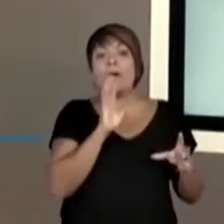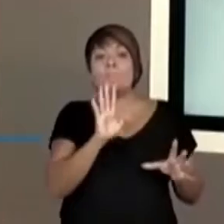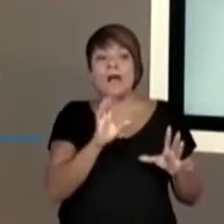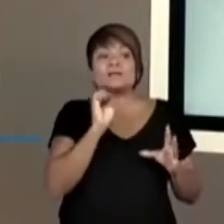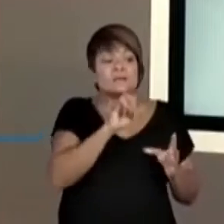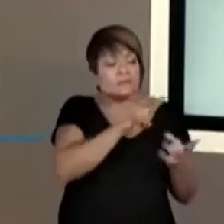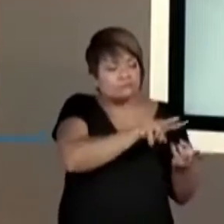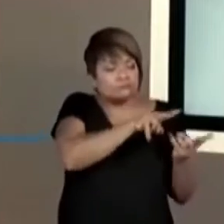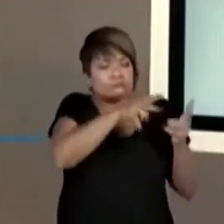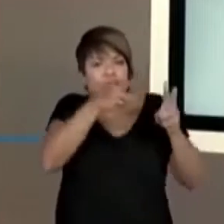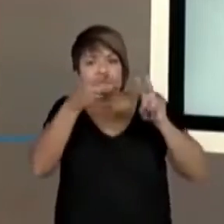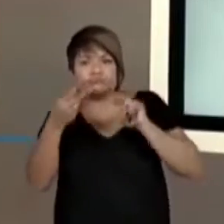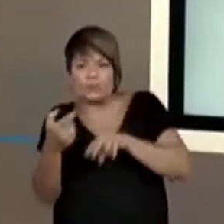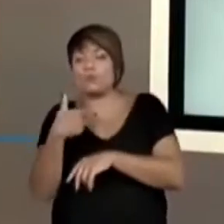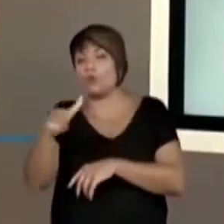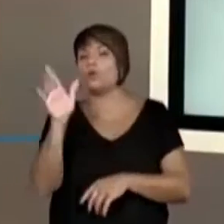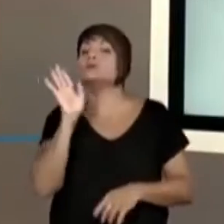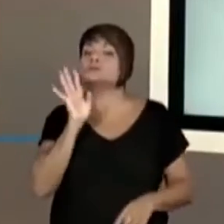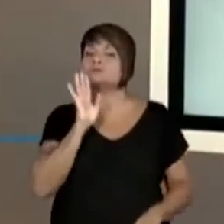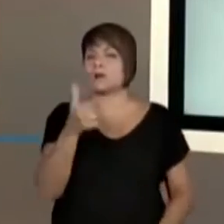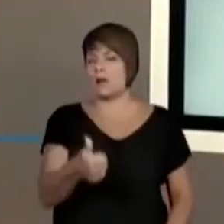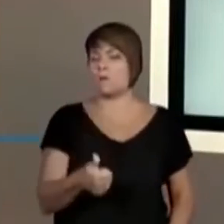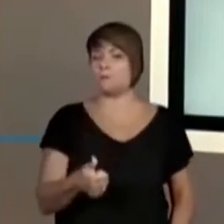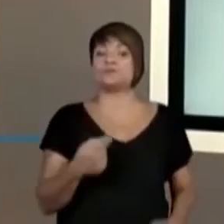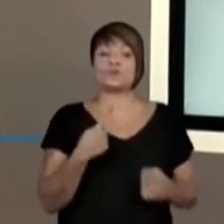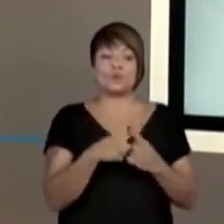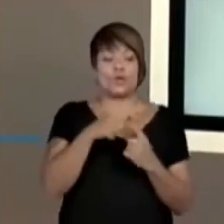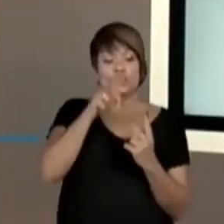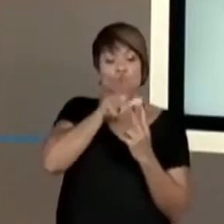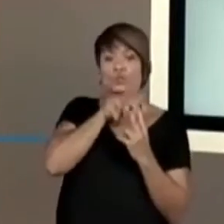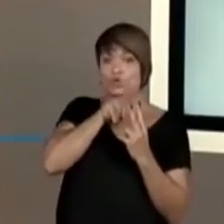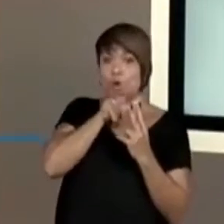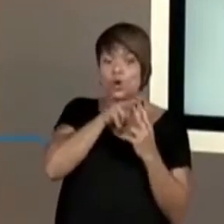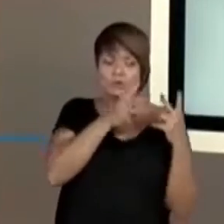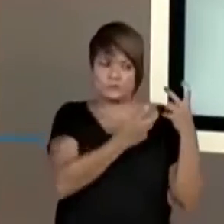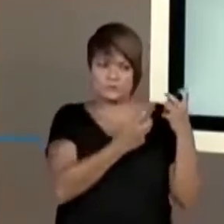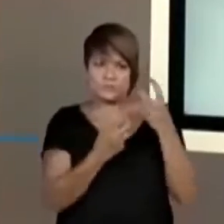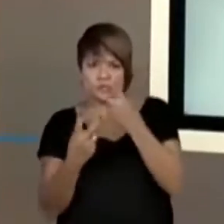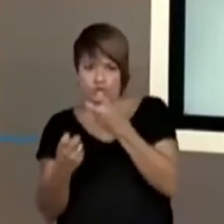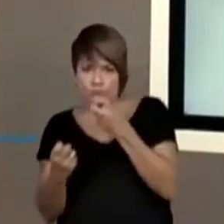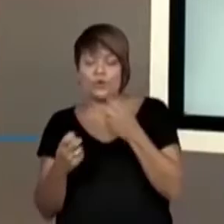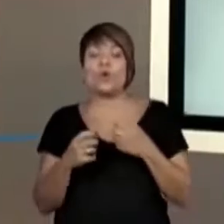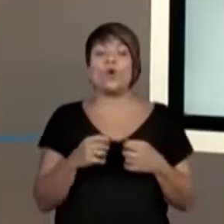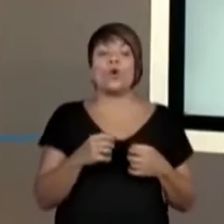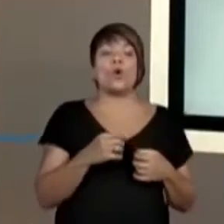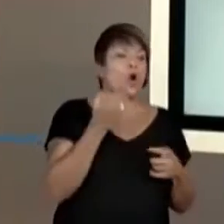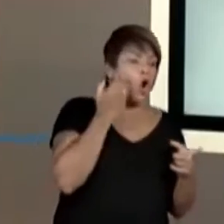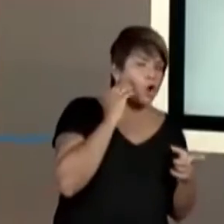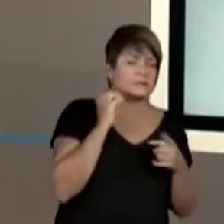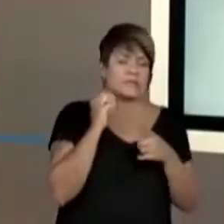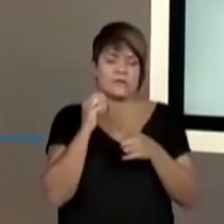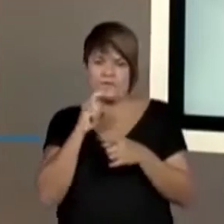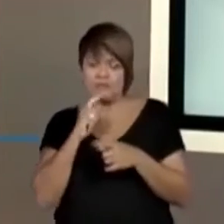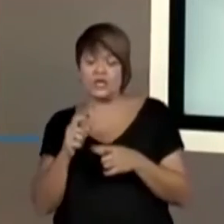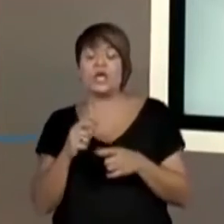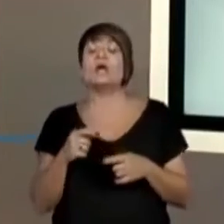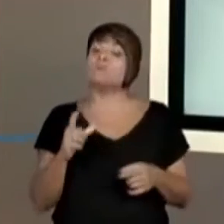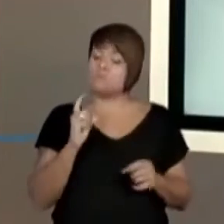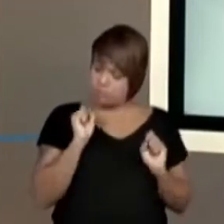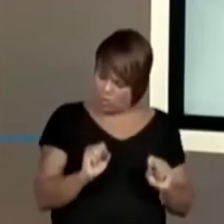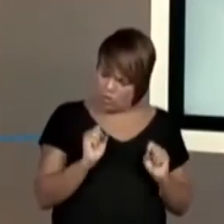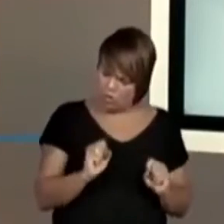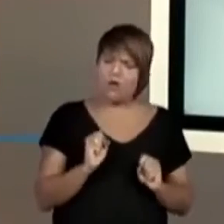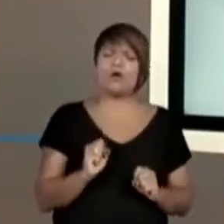migrando para o outro, legal. E nos dois tem as mesmas informações, você pode acessar as tarefas, realizar as